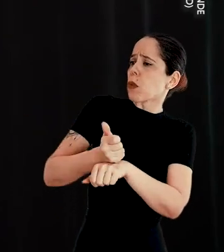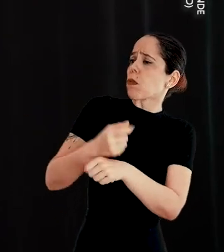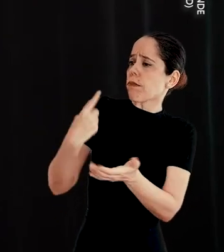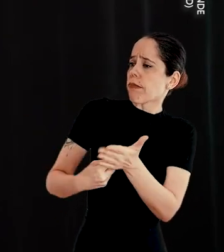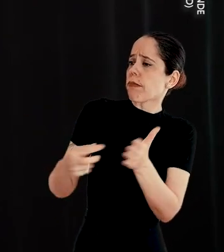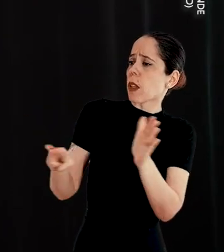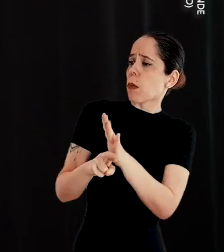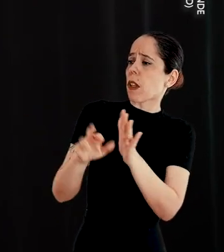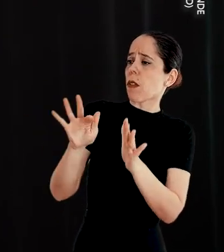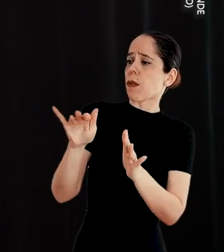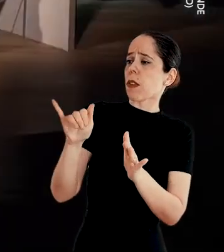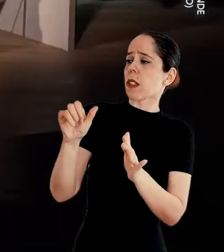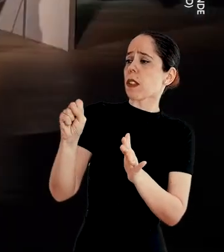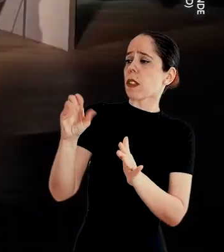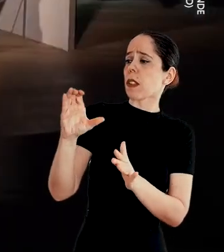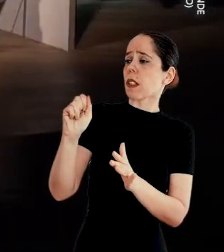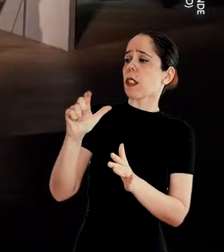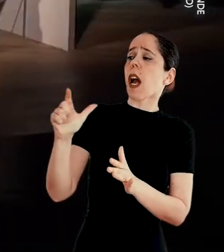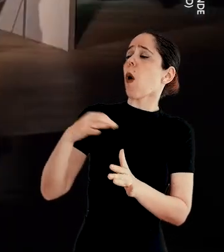fiscal, candidato?